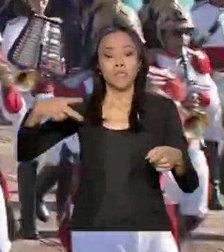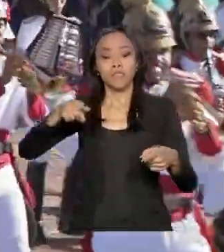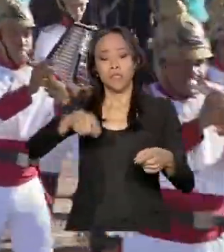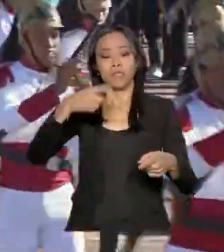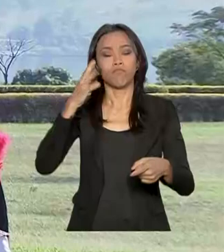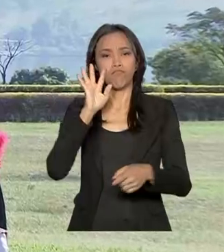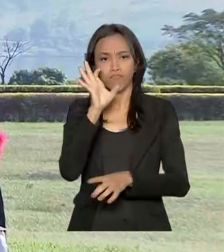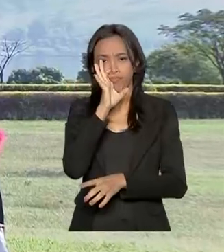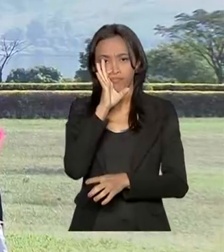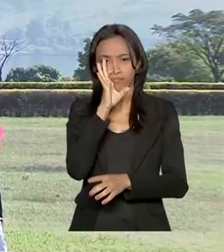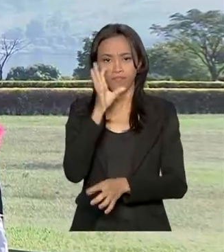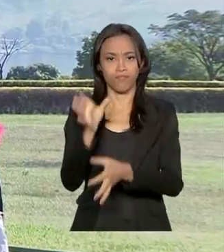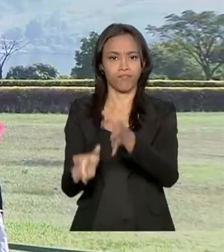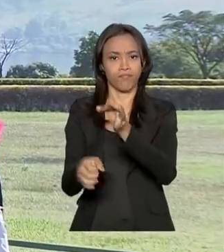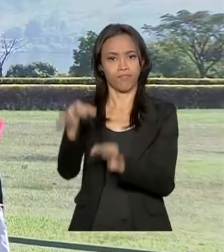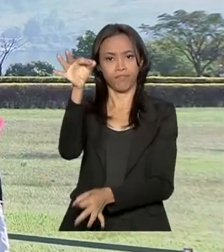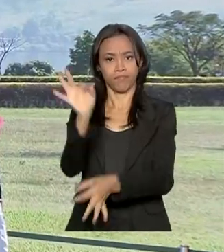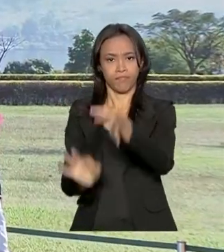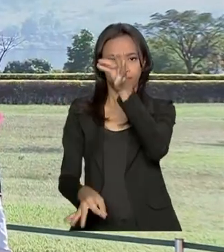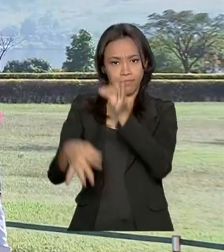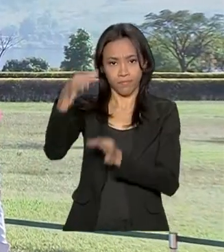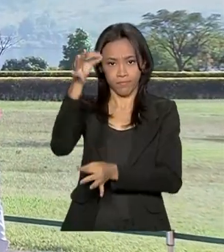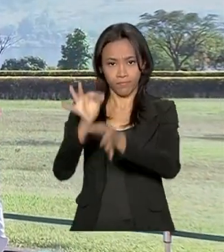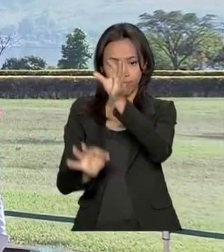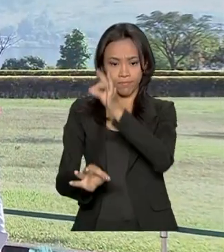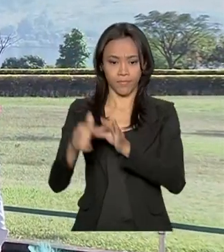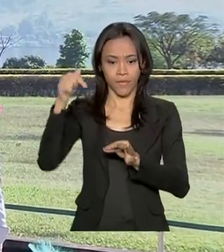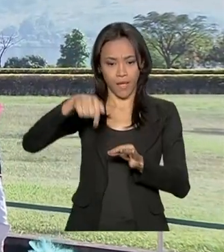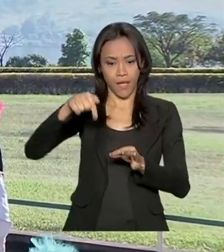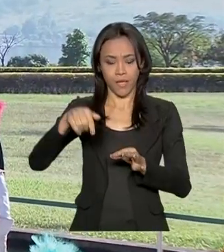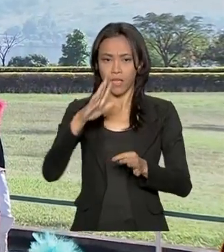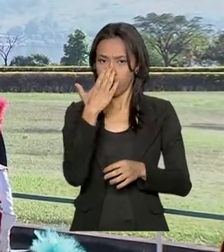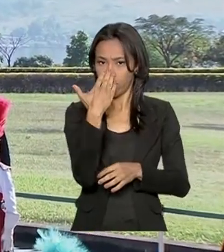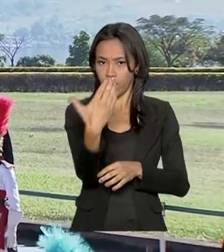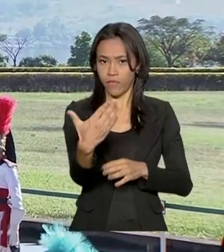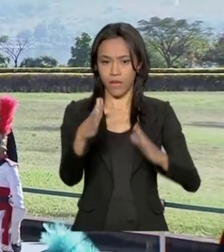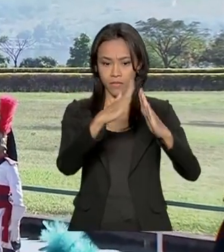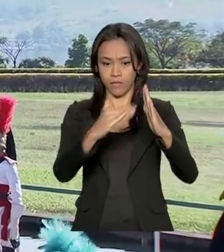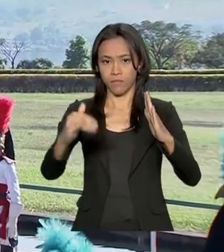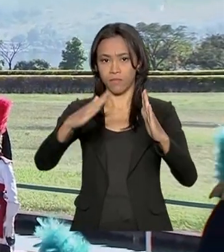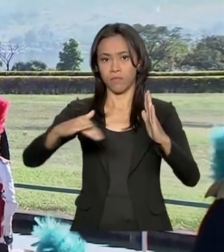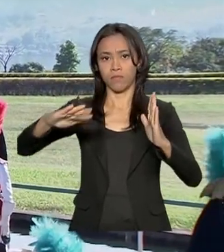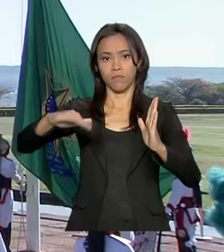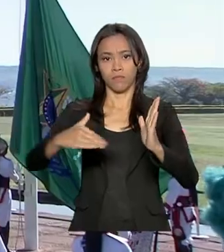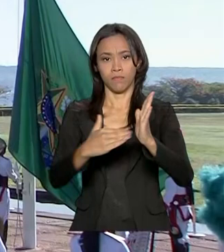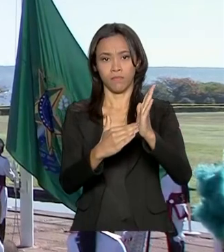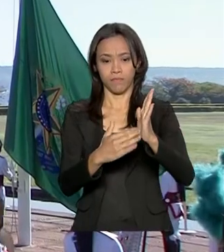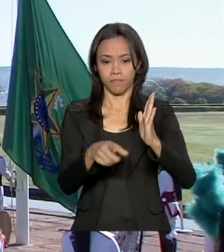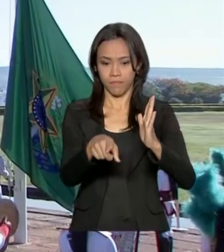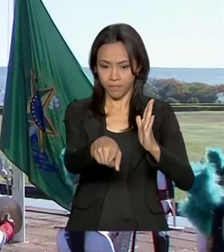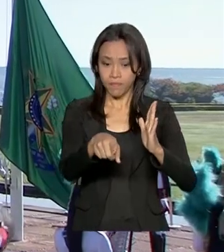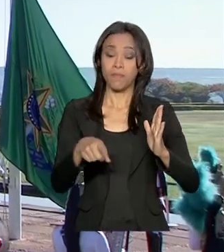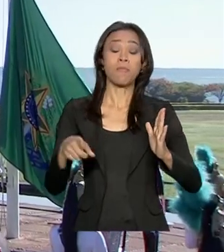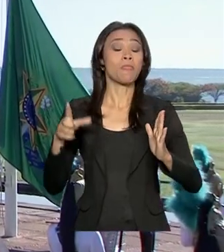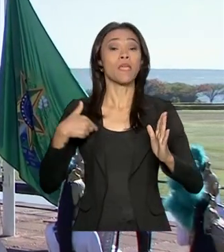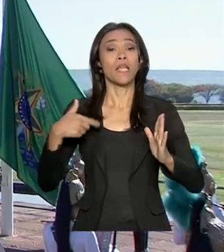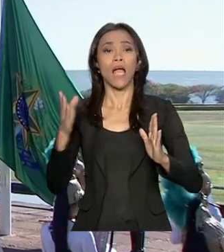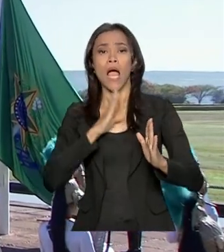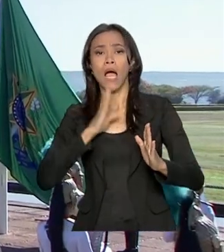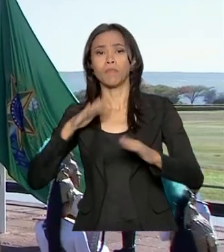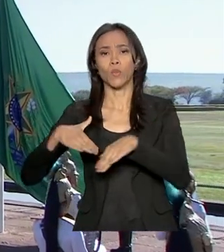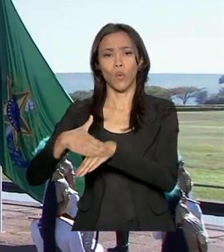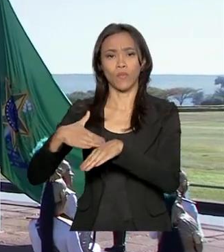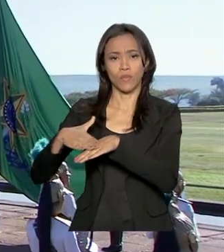bandeira, a troca da bandeira, aqui na frente do Palácio da Alvorada. Antes de acompanhar essa cerimônia, ele conversou rapidamente com alguns